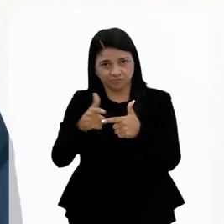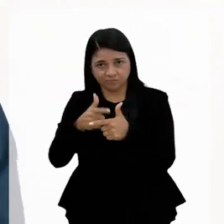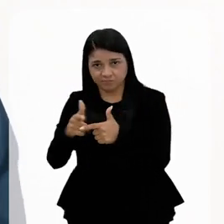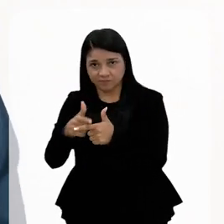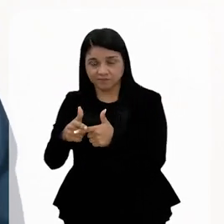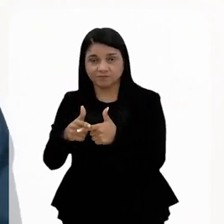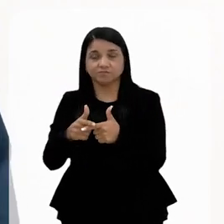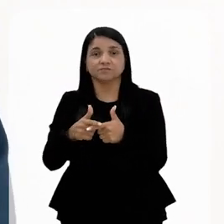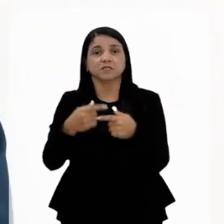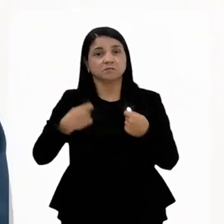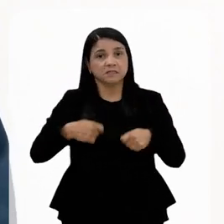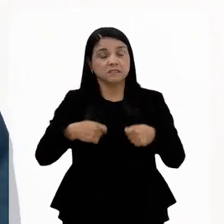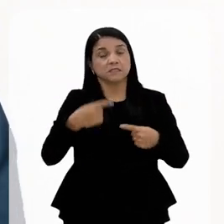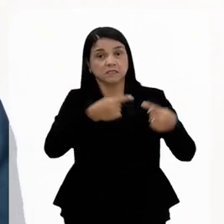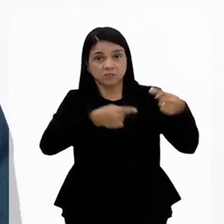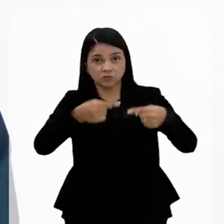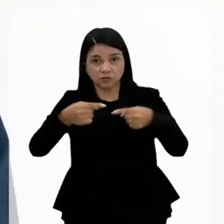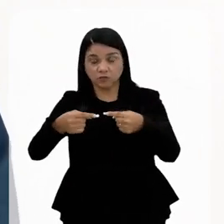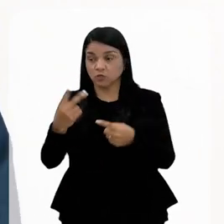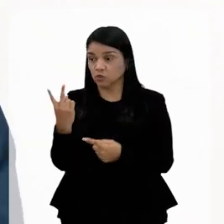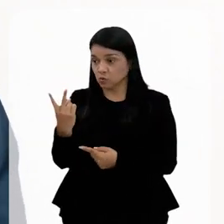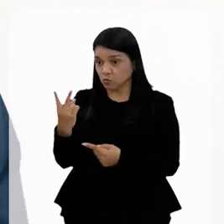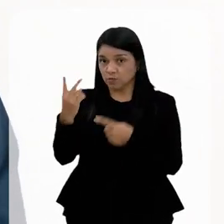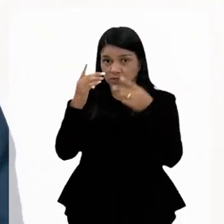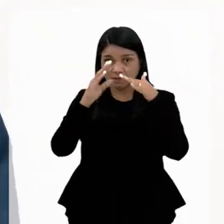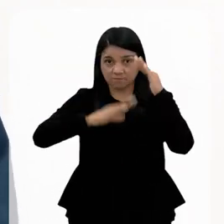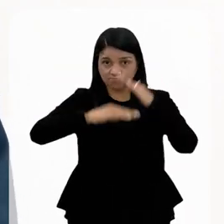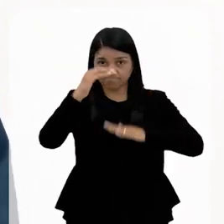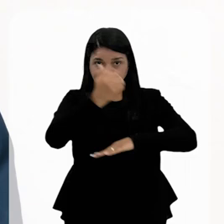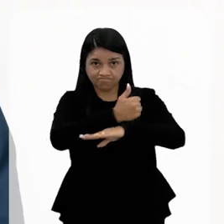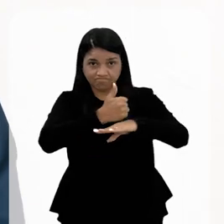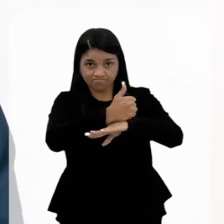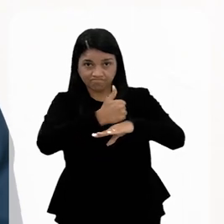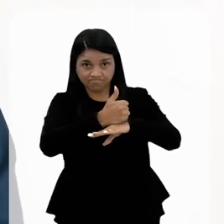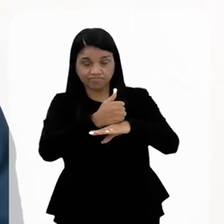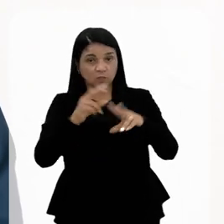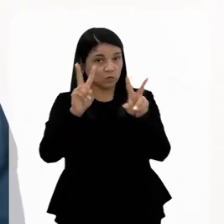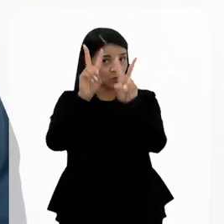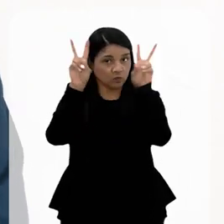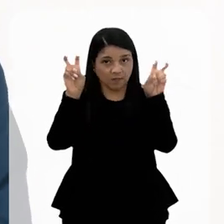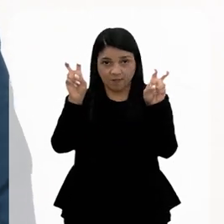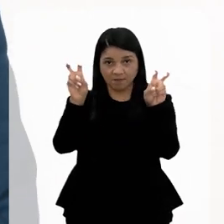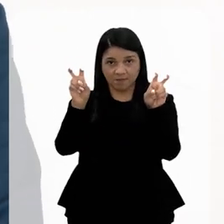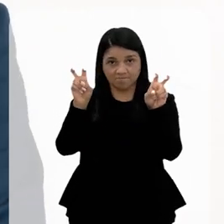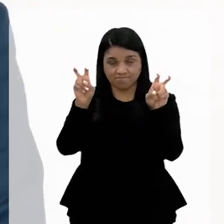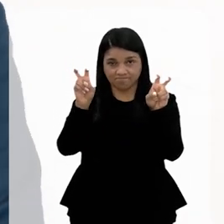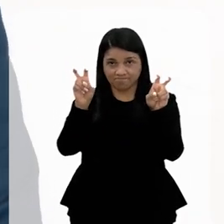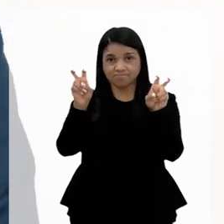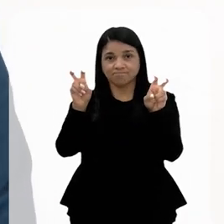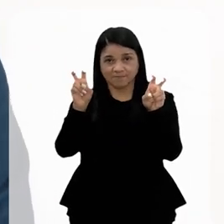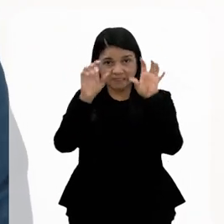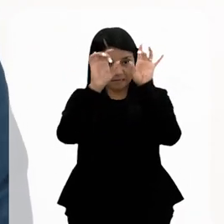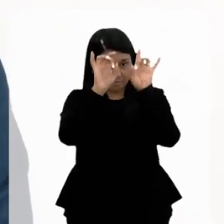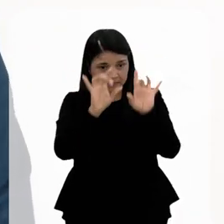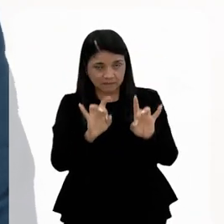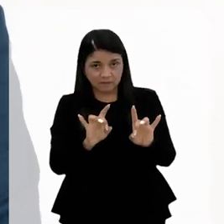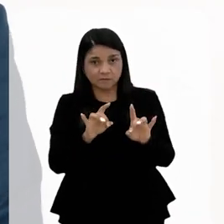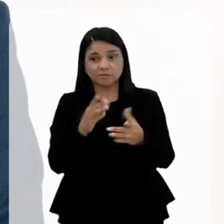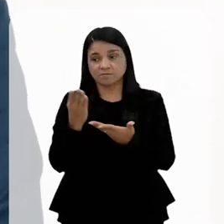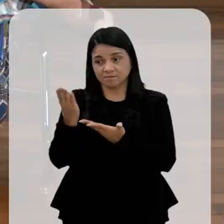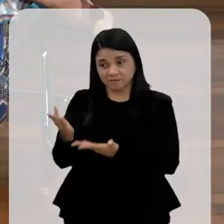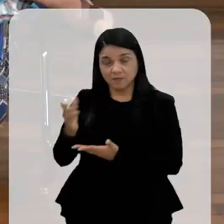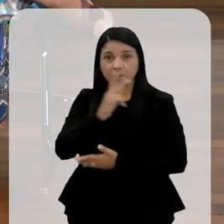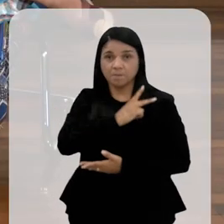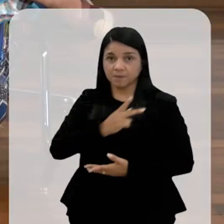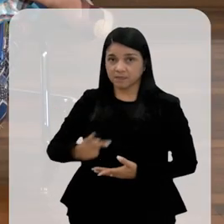para isso nós trouxemos aqui duas especialistas, duas autoridades no tema. Primeiro, trazendo aqui e apresentando a